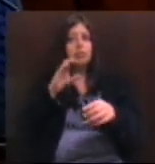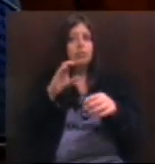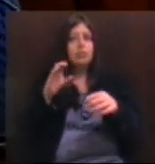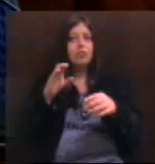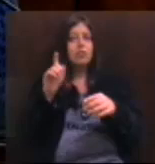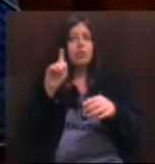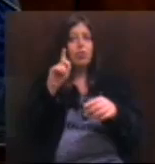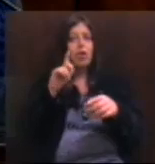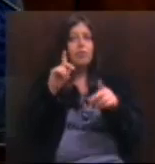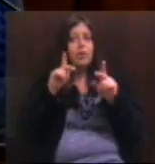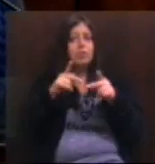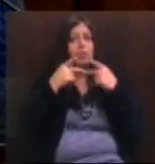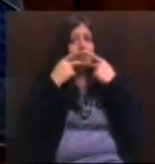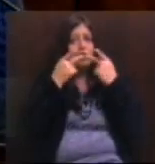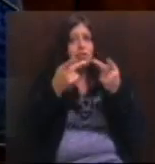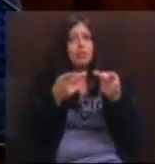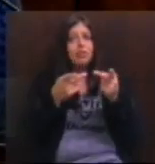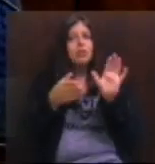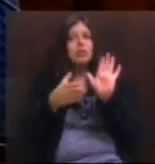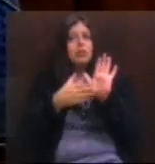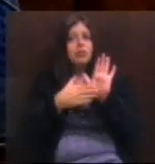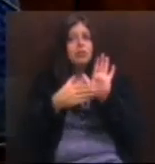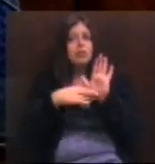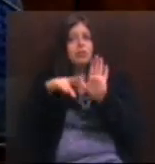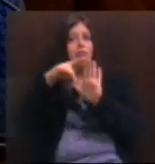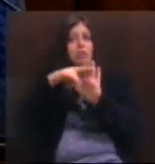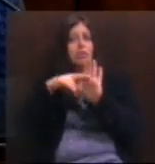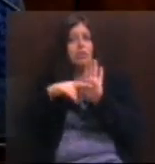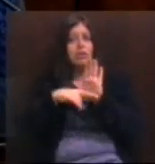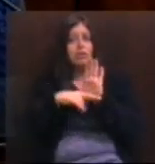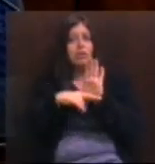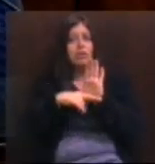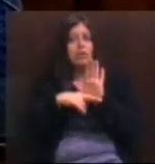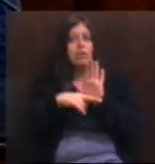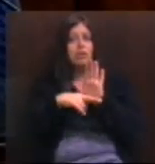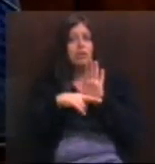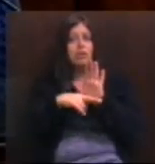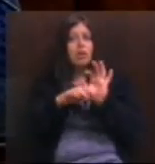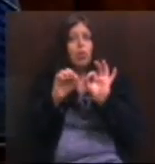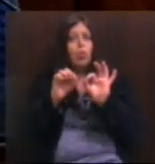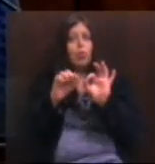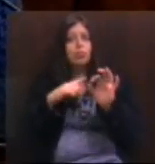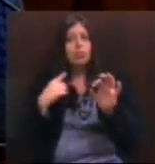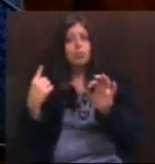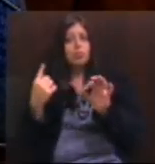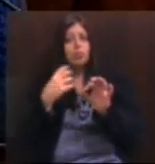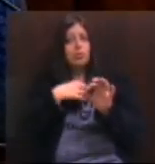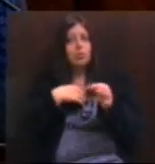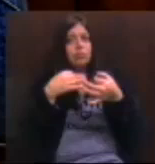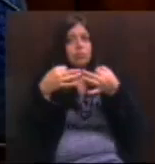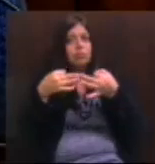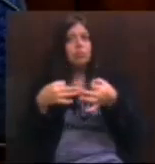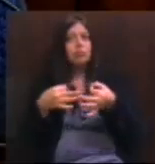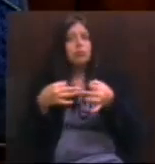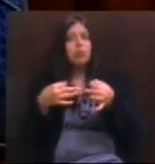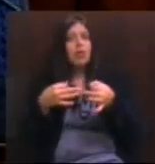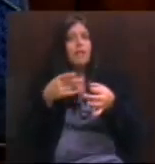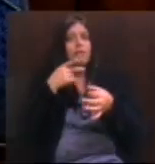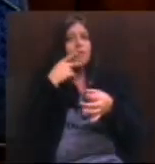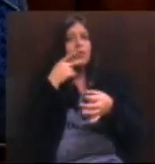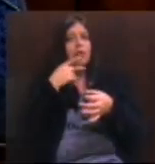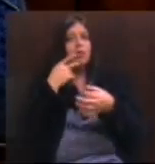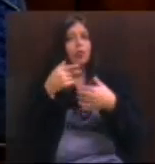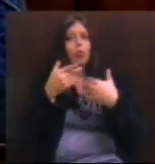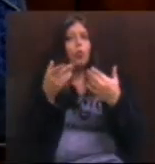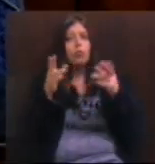não é visitante. Estabelecer regras distintas quando nós, de maneira honesta, dizemos qual o tema